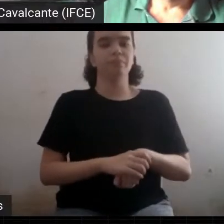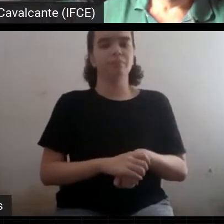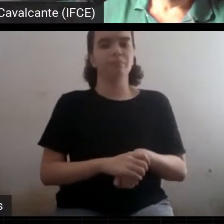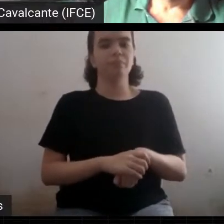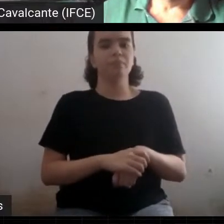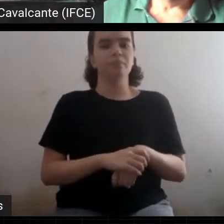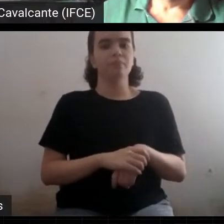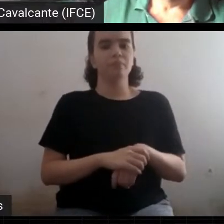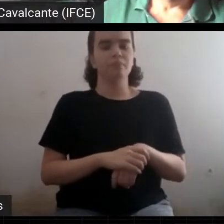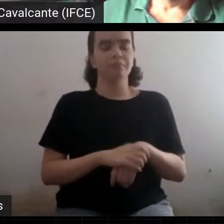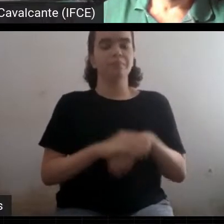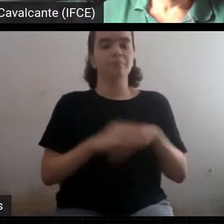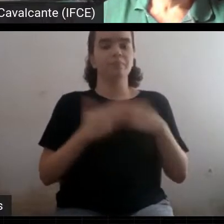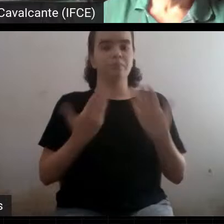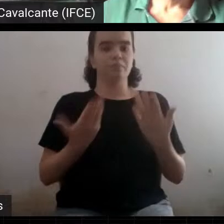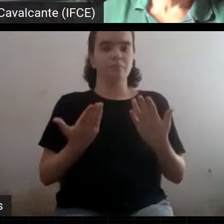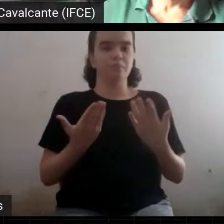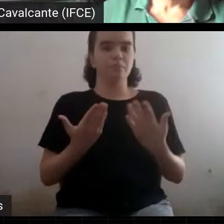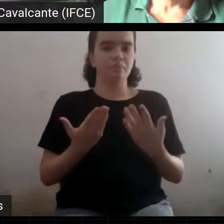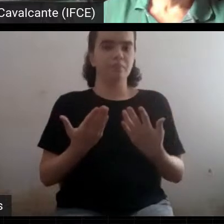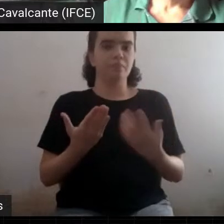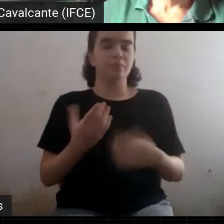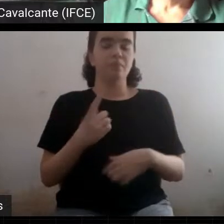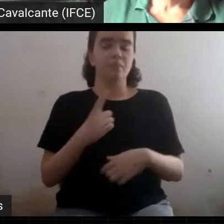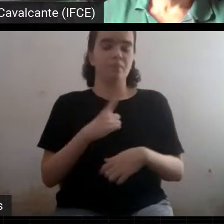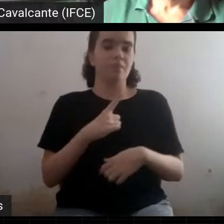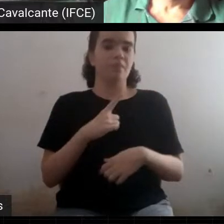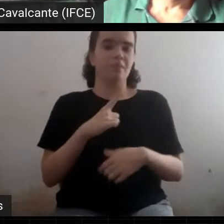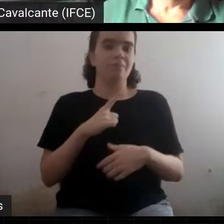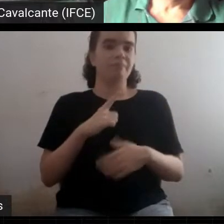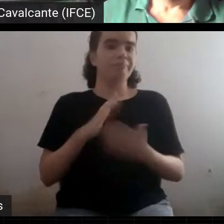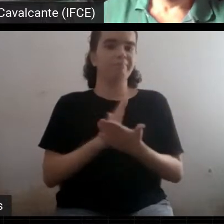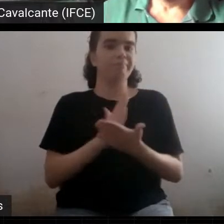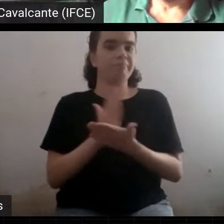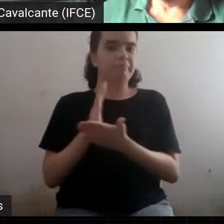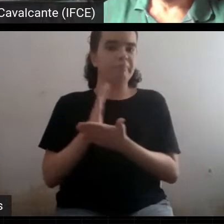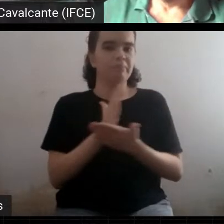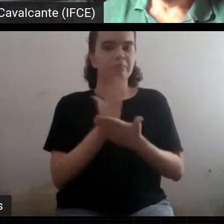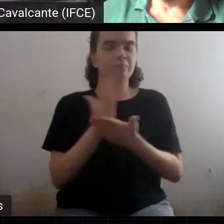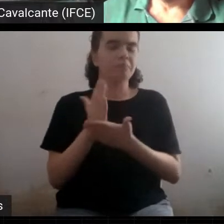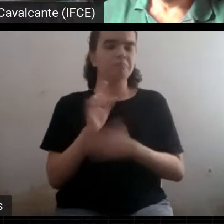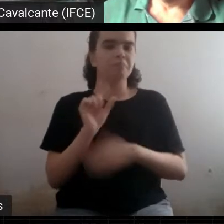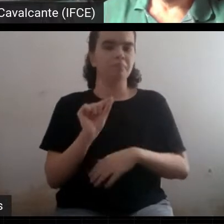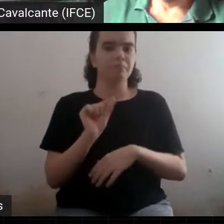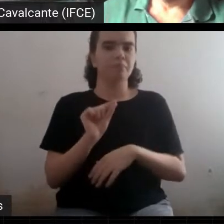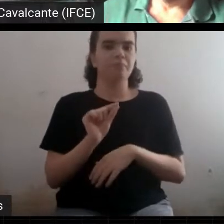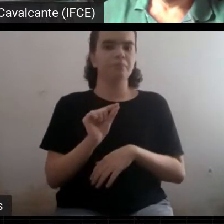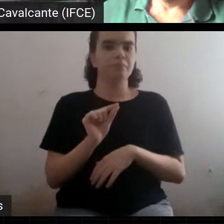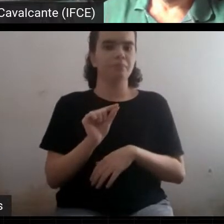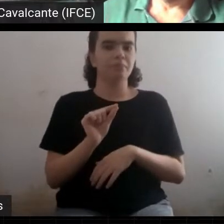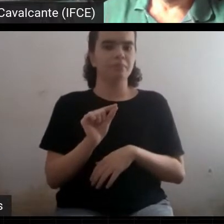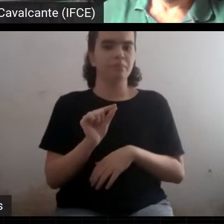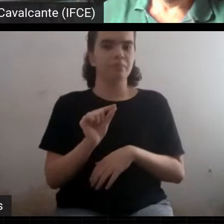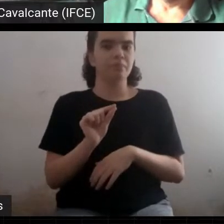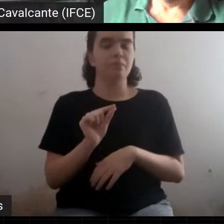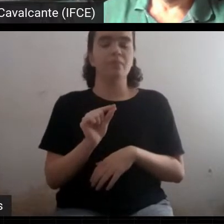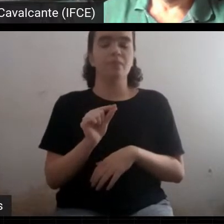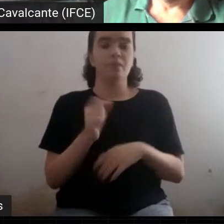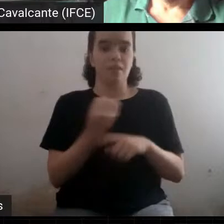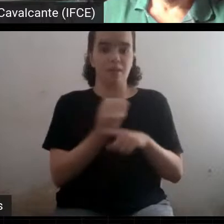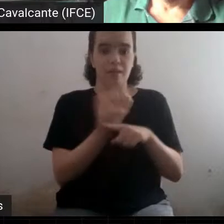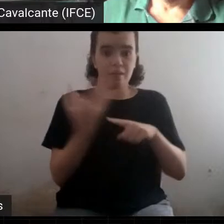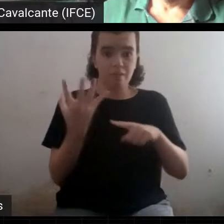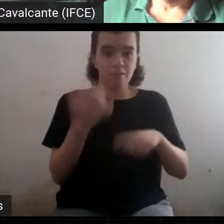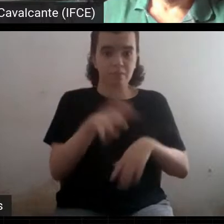causa certos desconfortos, mas é como o Kepler falou. O que a gente faz é isso. Tem leis físicas. A teoria